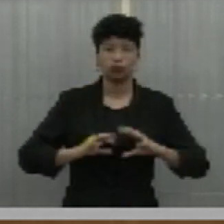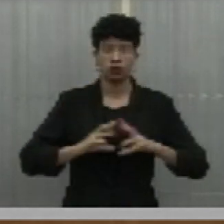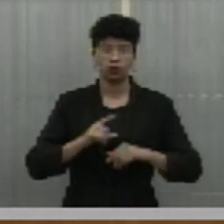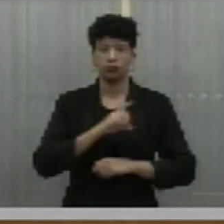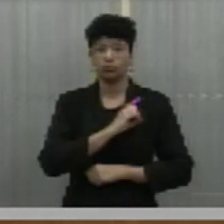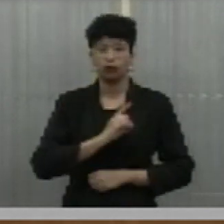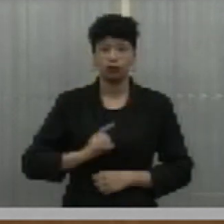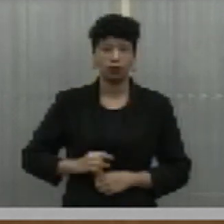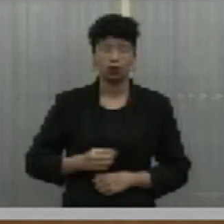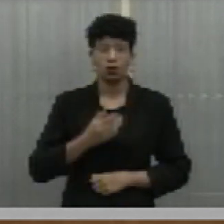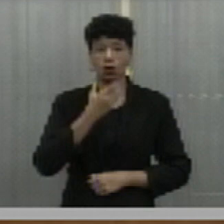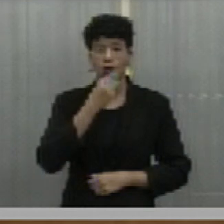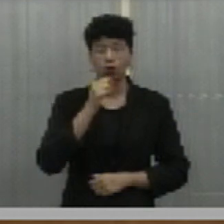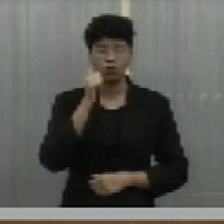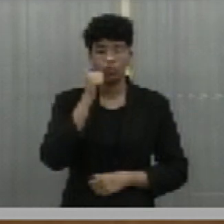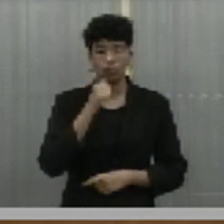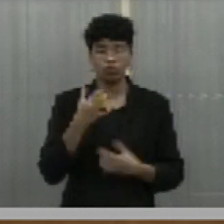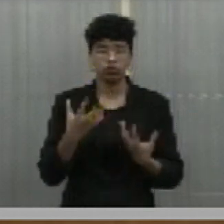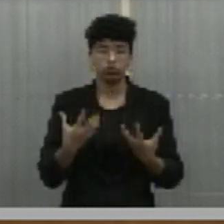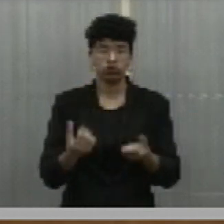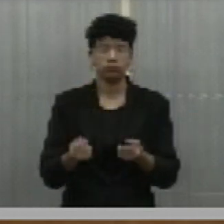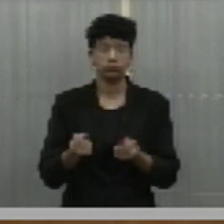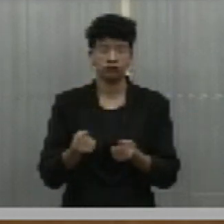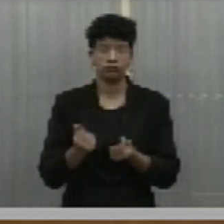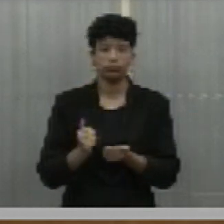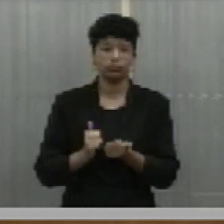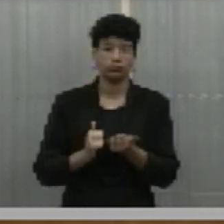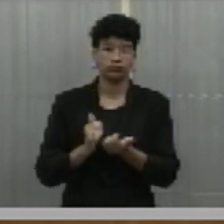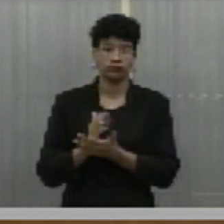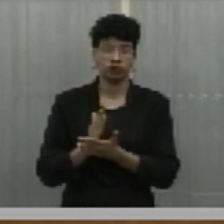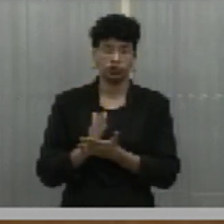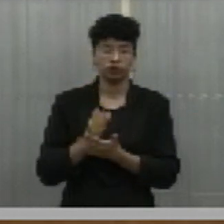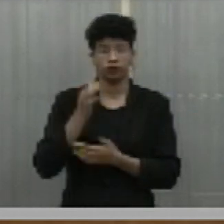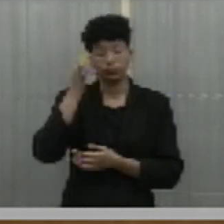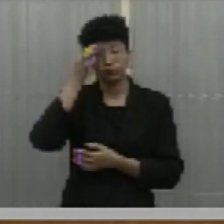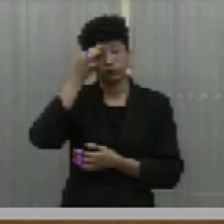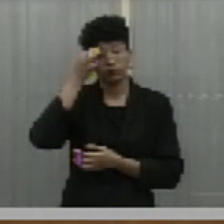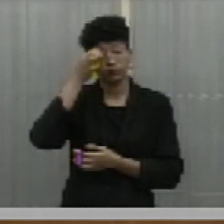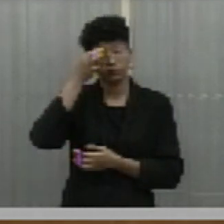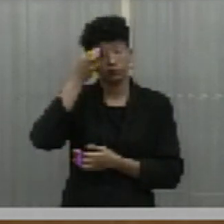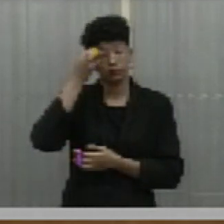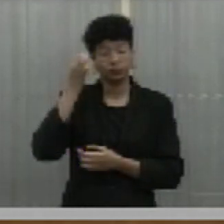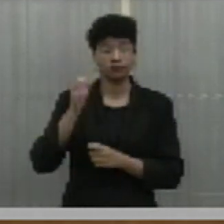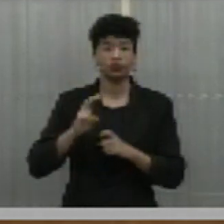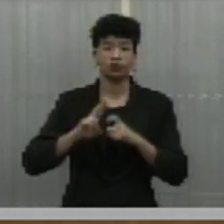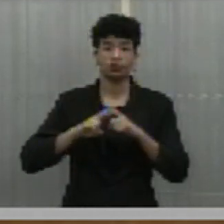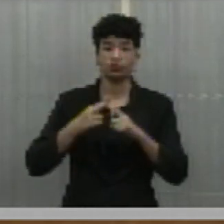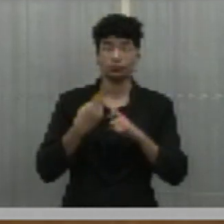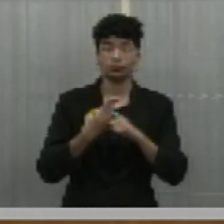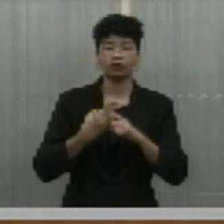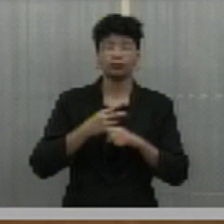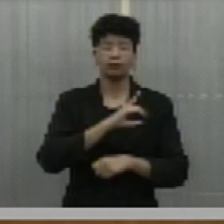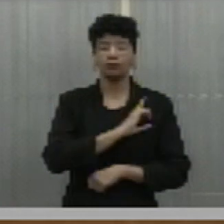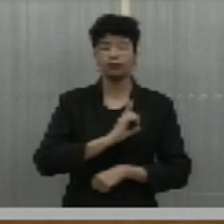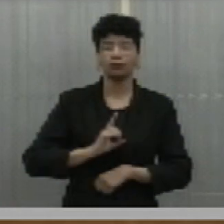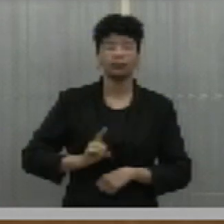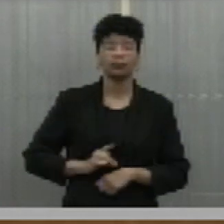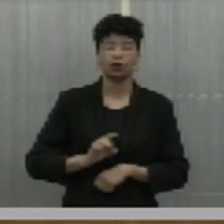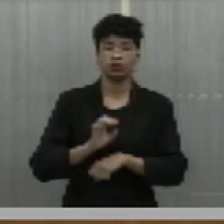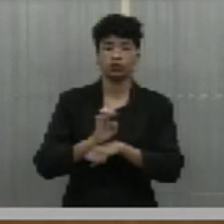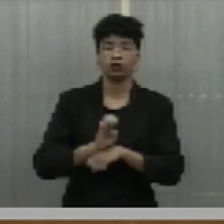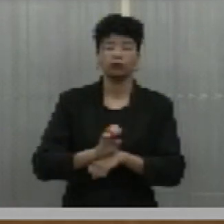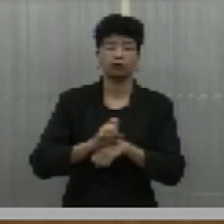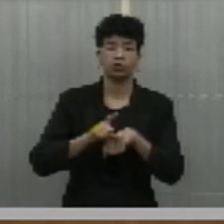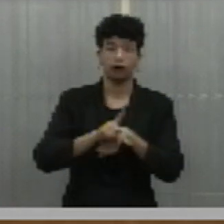deputados e deputadas que aprovam, permaneçam como estão. aprovado. Doutor Hélio, deputado estadual, com assento nesta